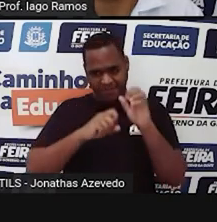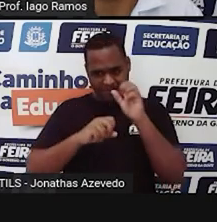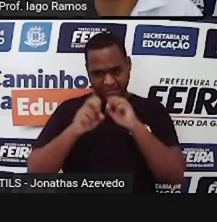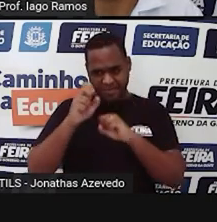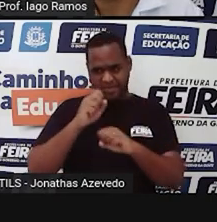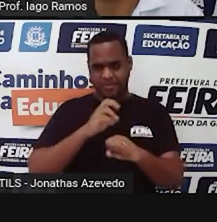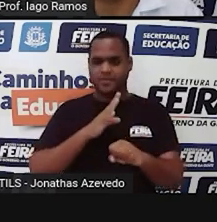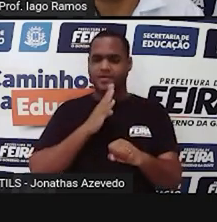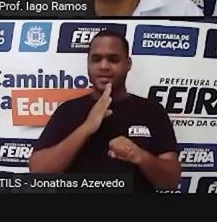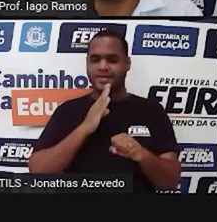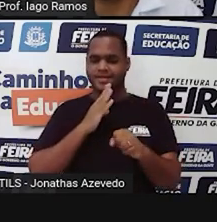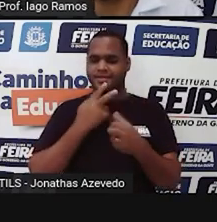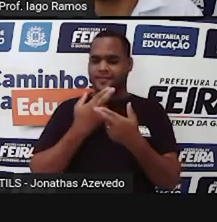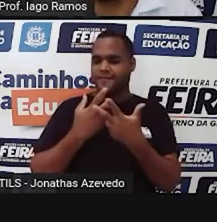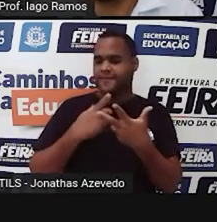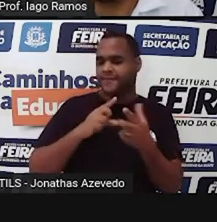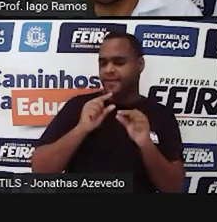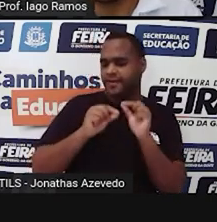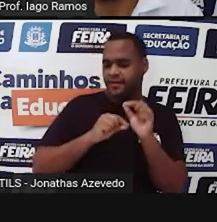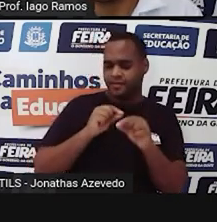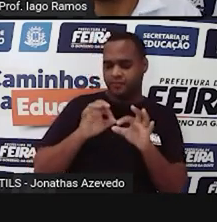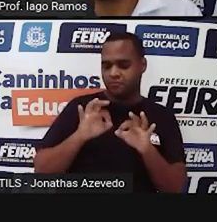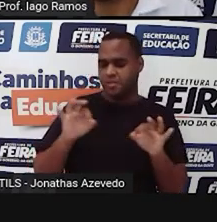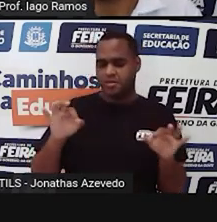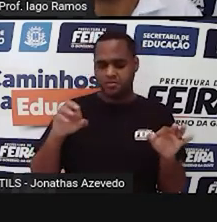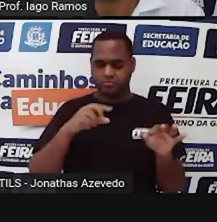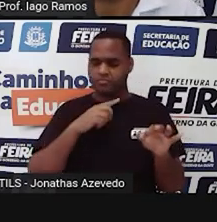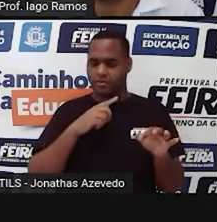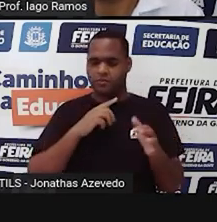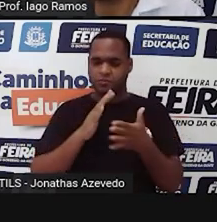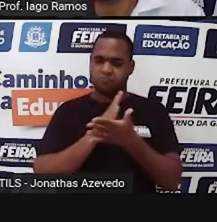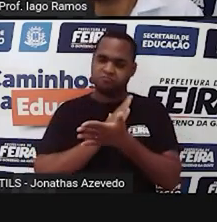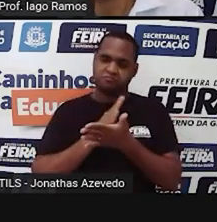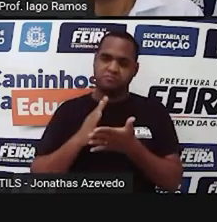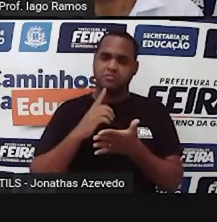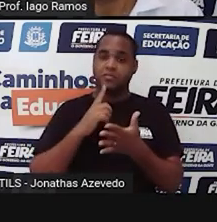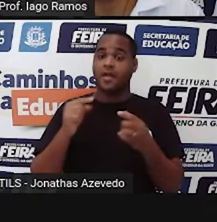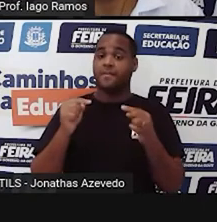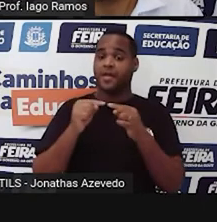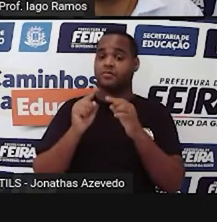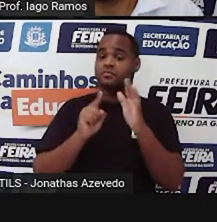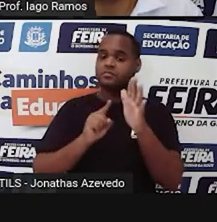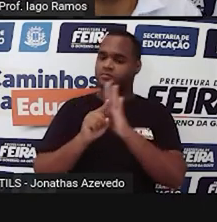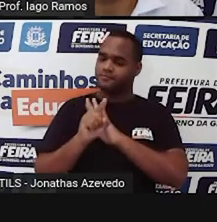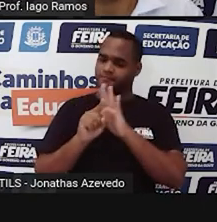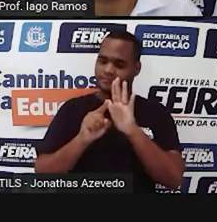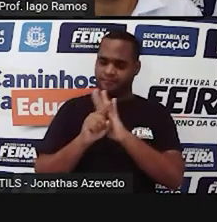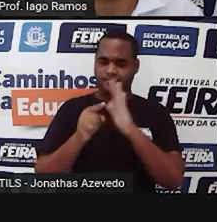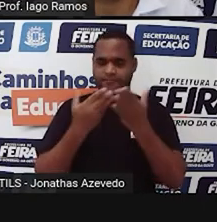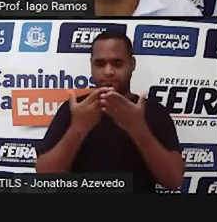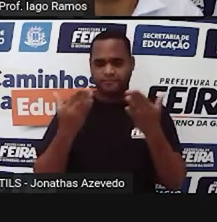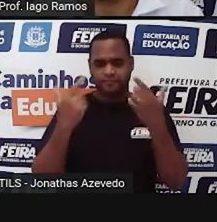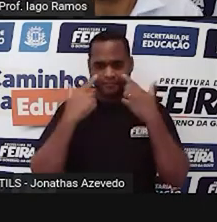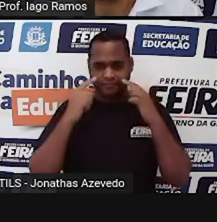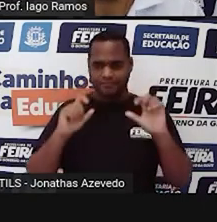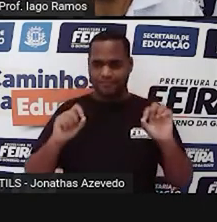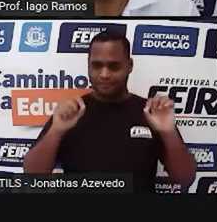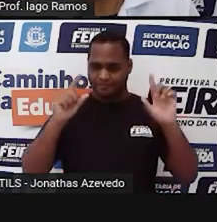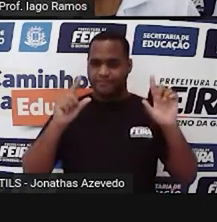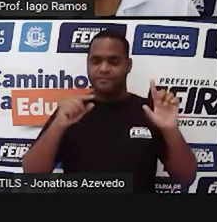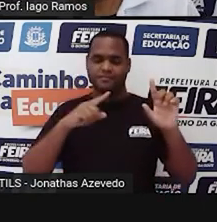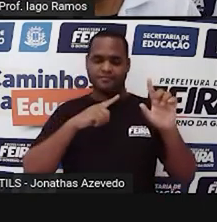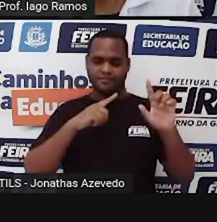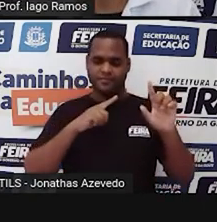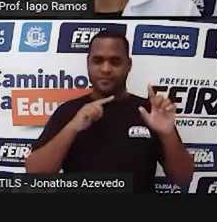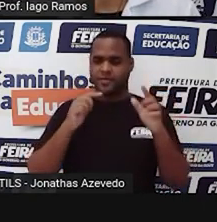reconhecer algumas unidades de medida, certo? Vão ser perguntinhas, né, que vão aparecer na tela. Vai